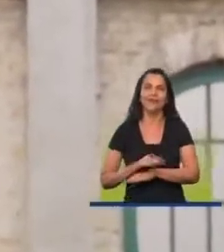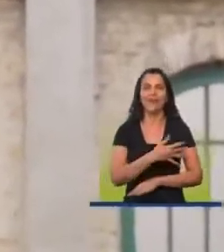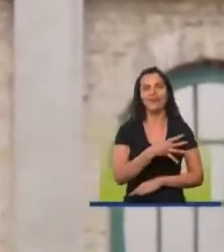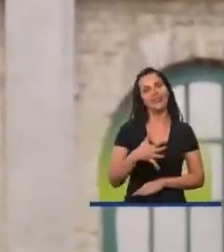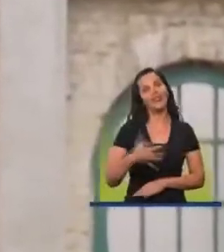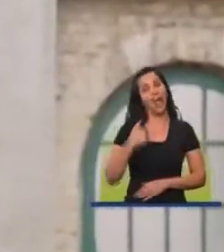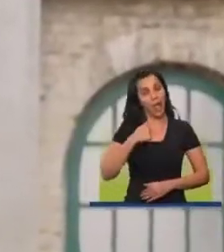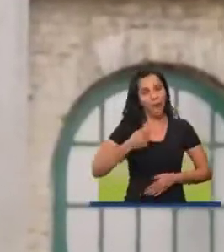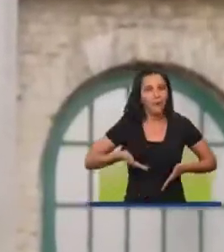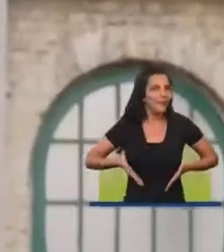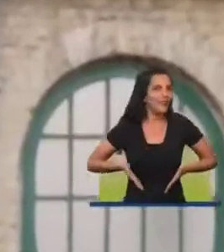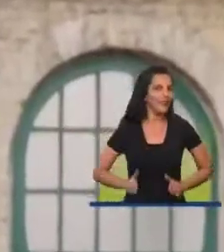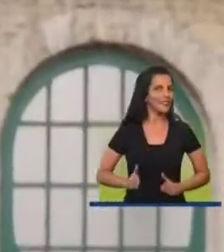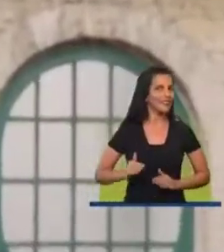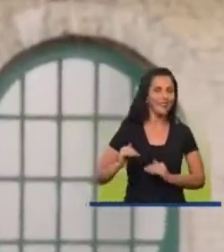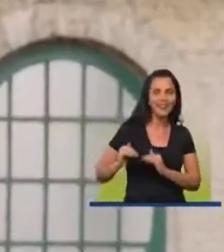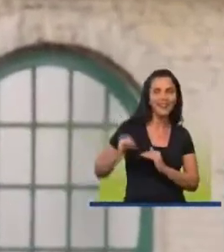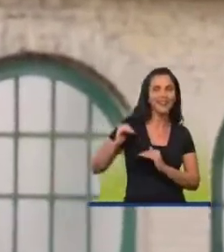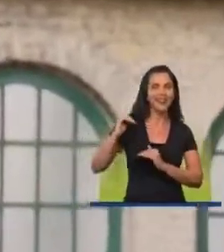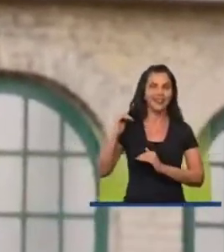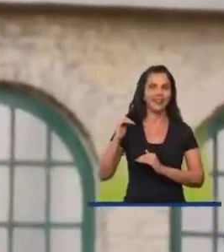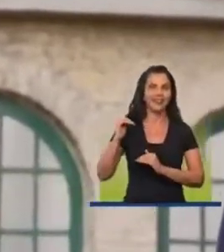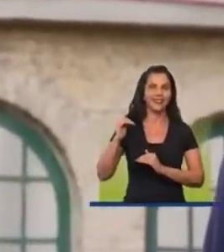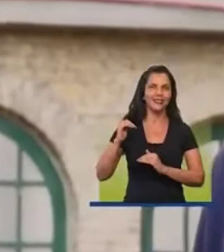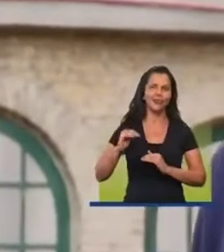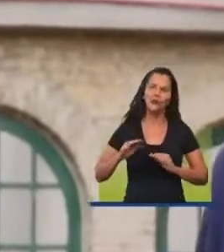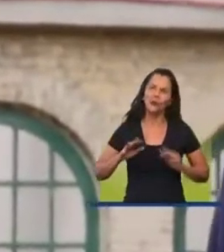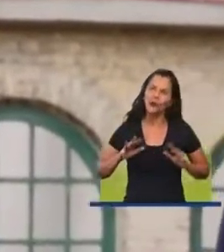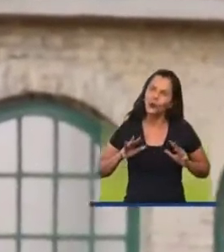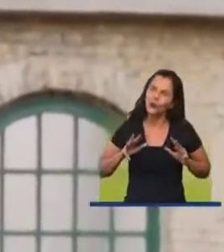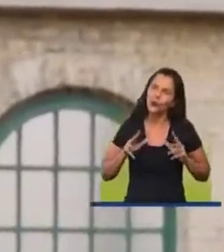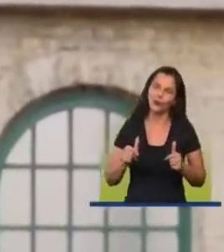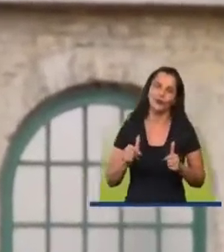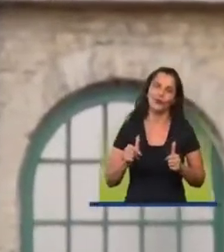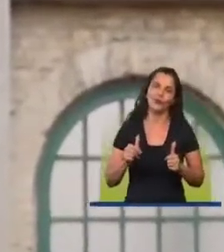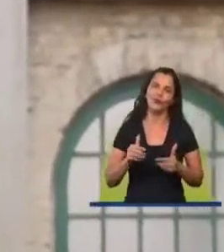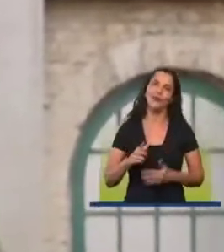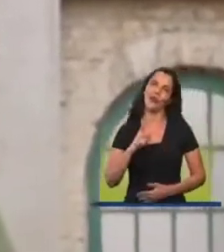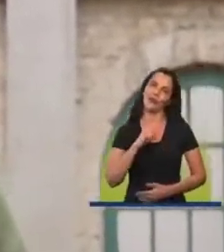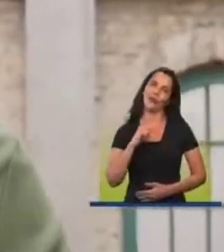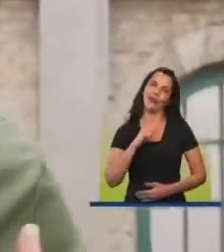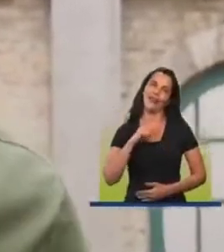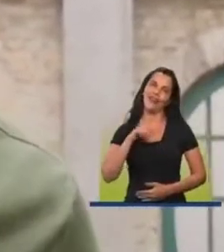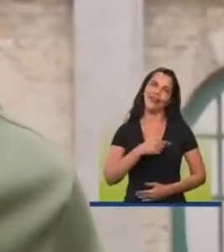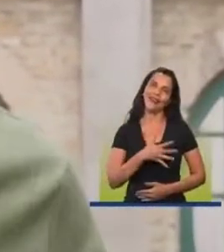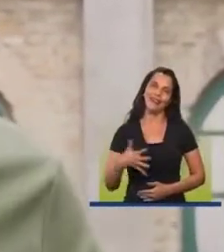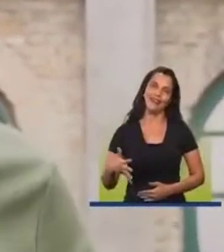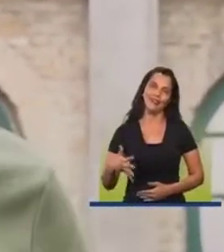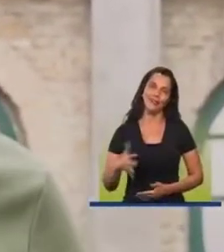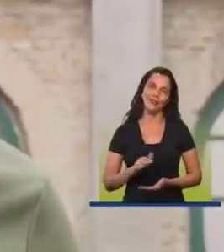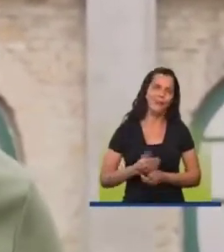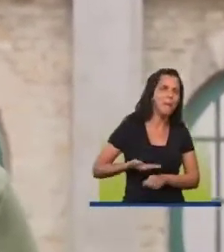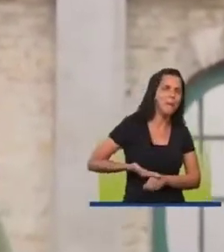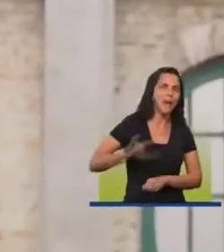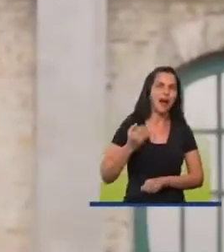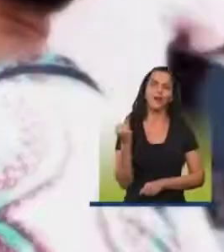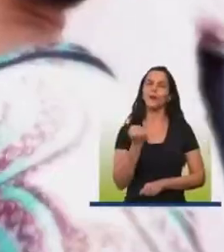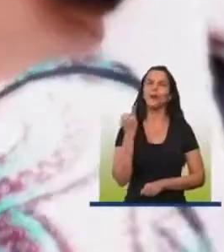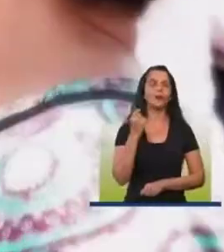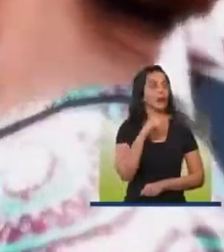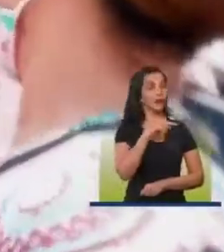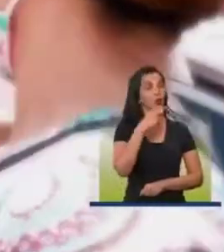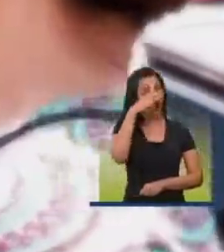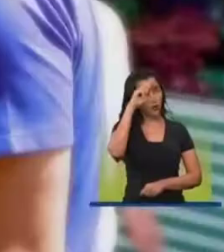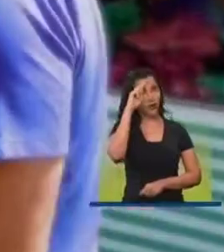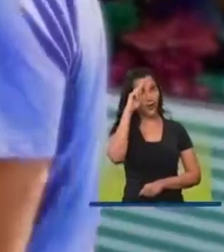cidade onde eu nasci Onde eu cresci Onde me deu tudo aquilo que eu tenho E mais importante do que isso